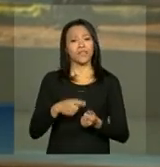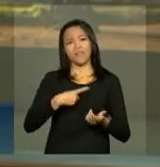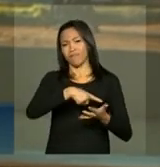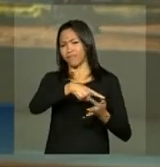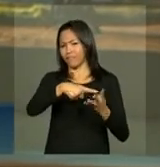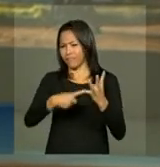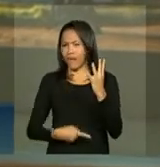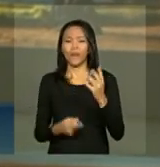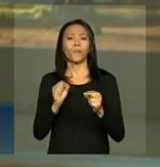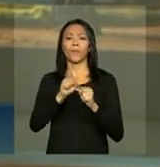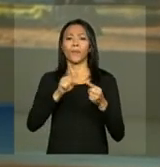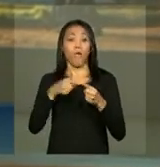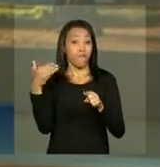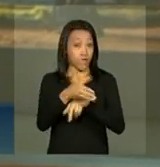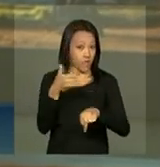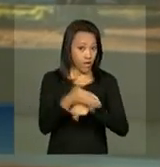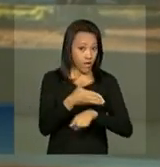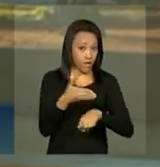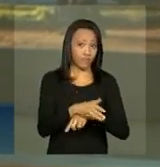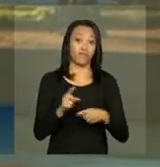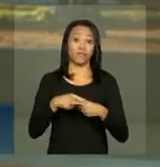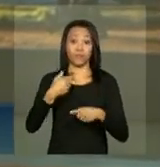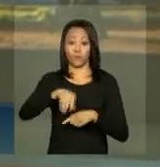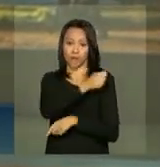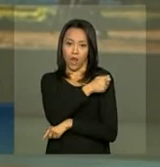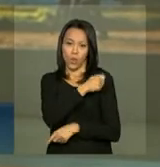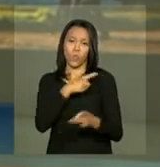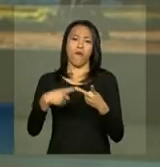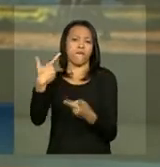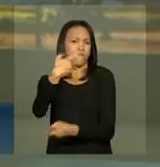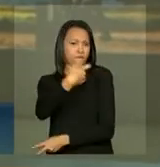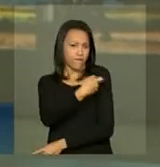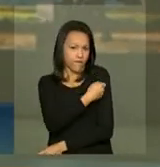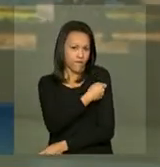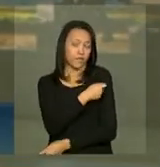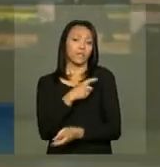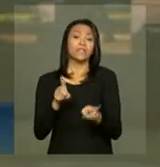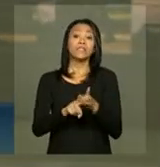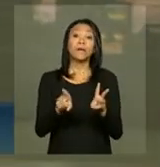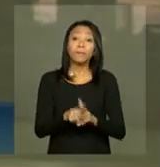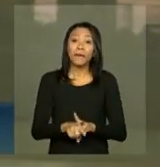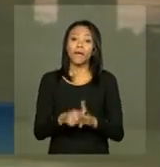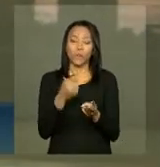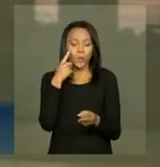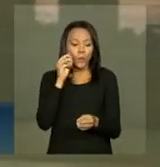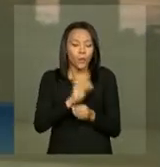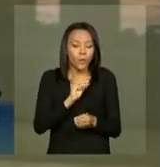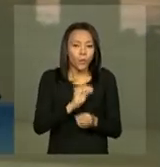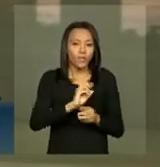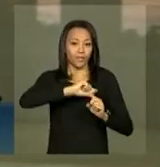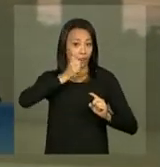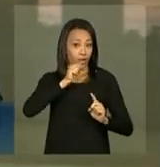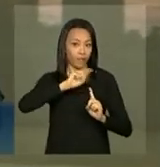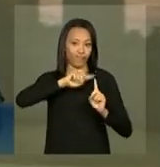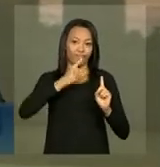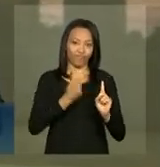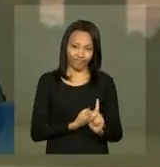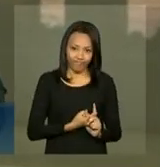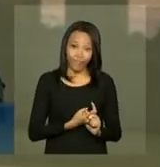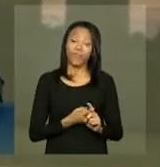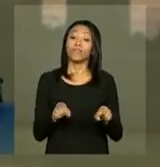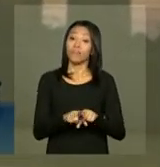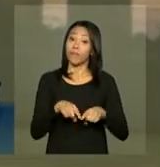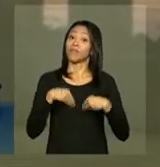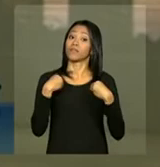condicionalidades estão a frequência escolar, a vacinação infantil e também o acompanhamento pré-natal de gestantes. Além